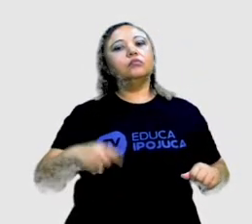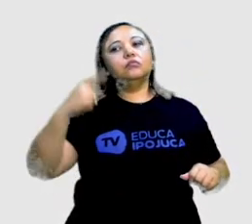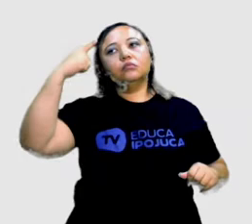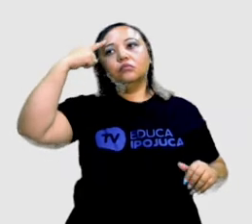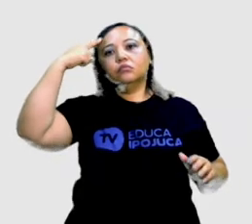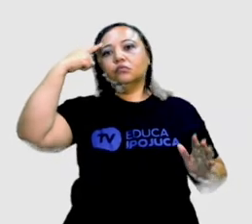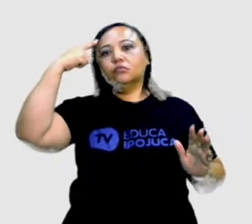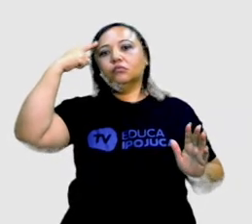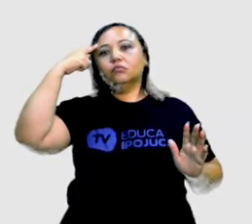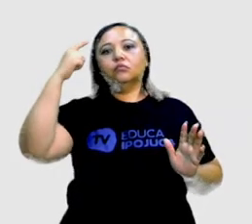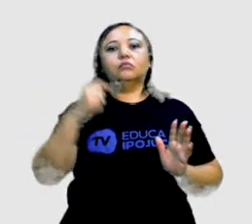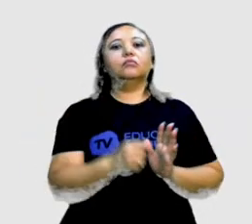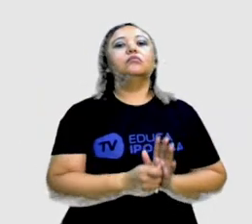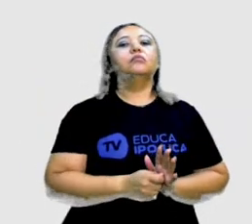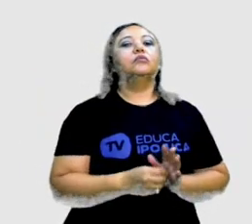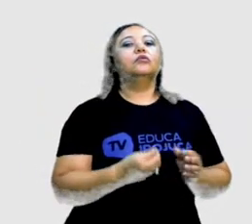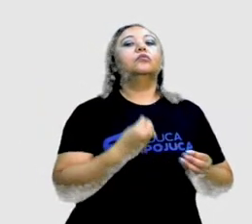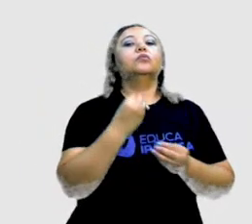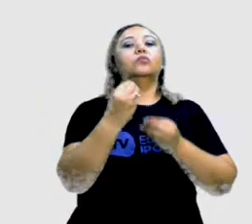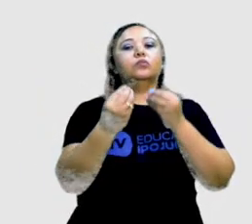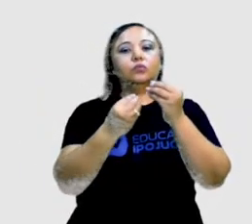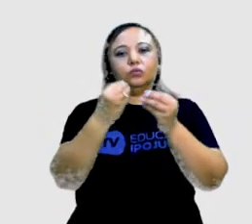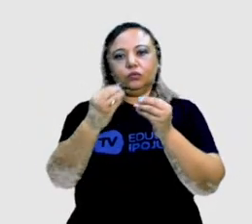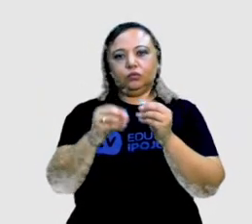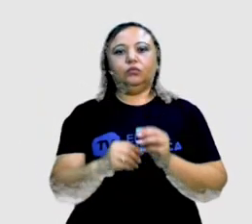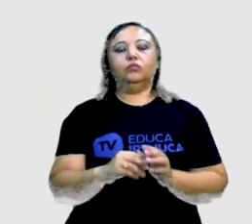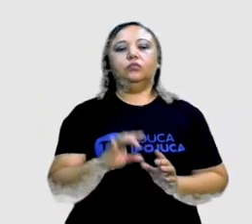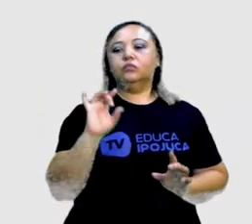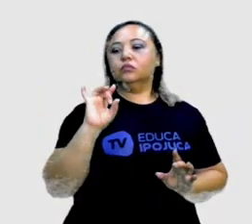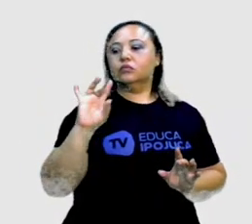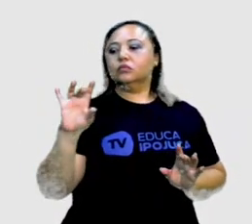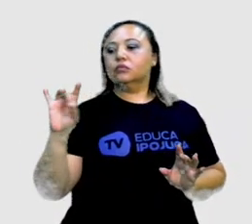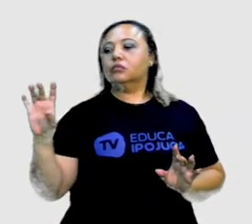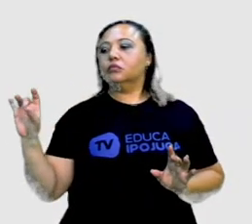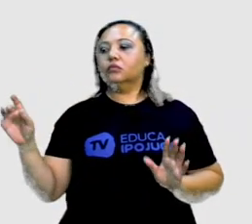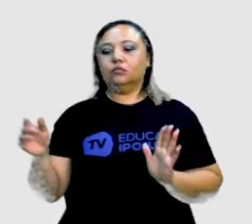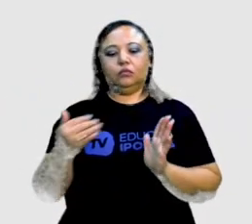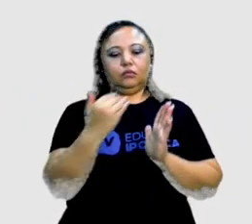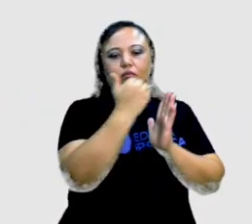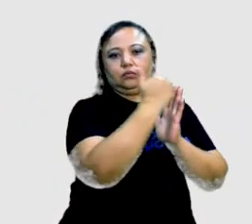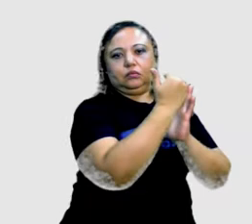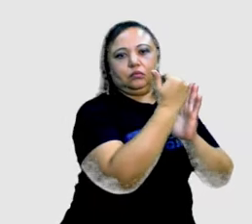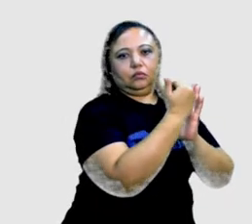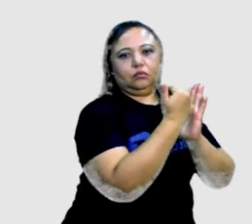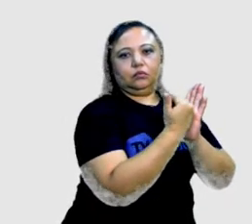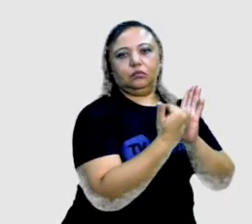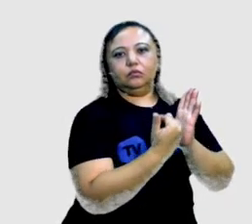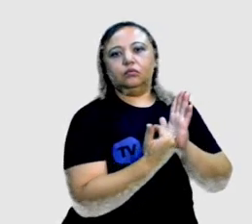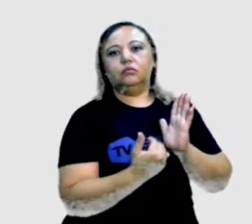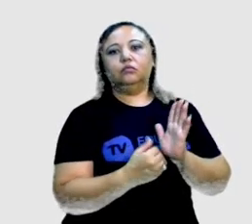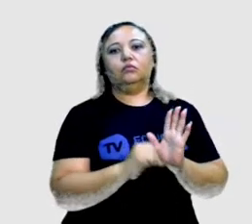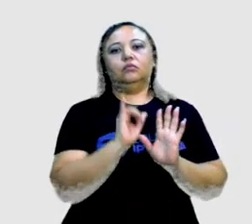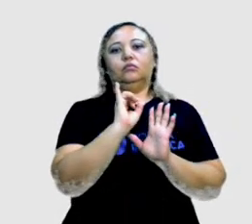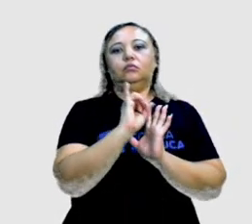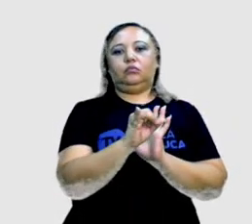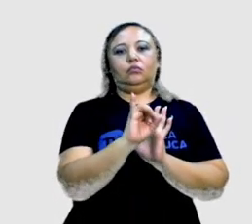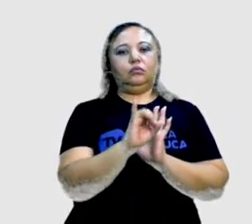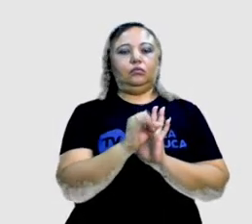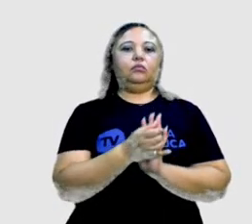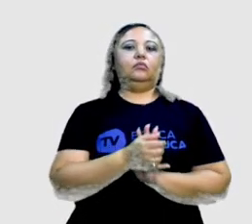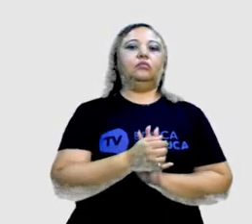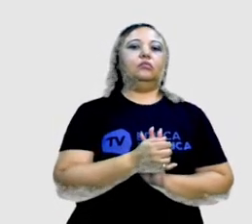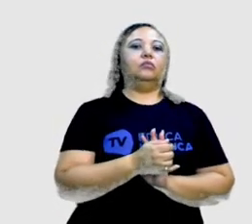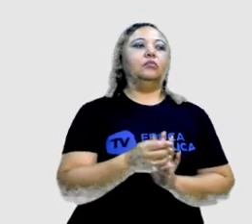pensar na forma como pretende tratar cada um dos elementos que compõem aquela sua crônica.